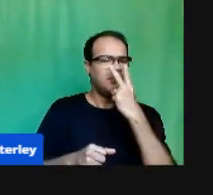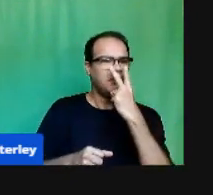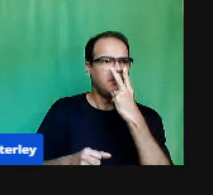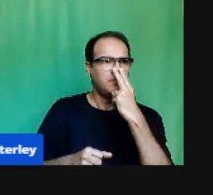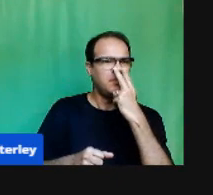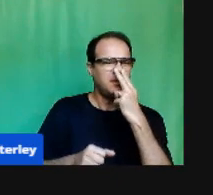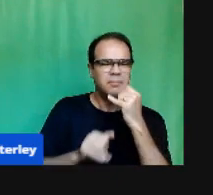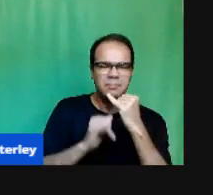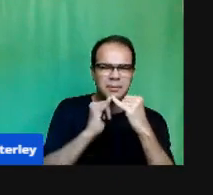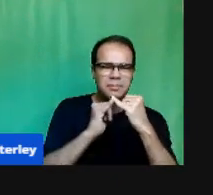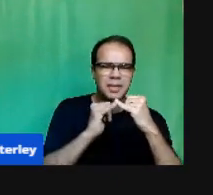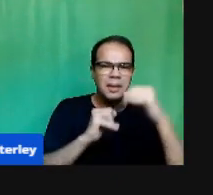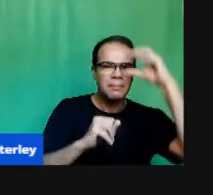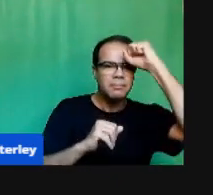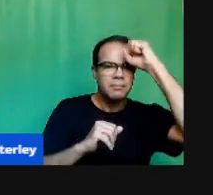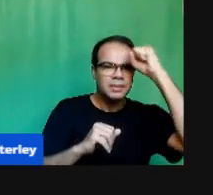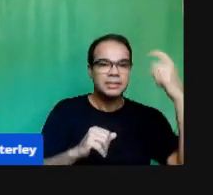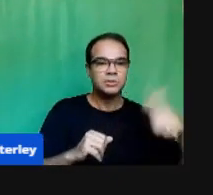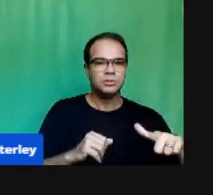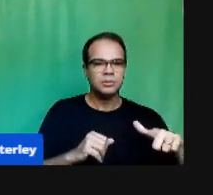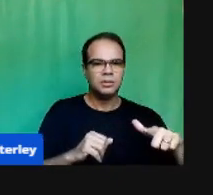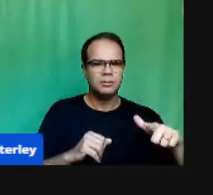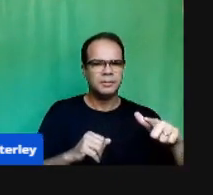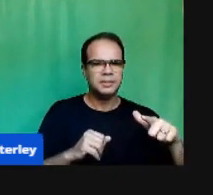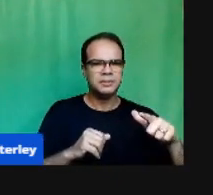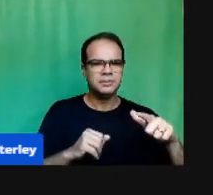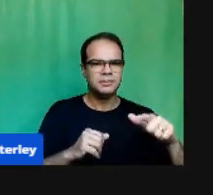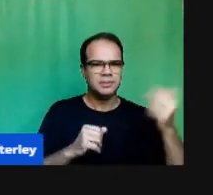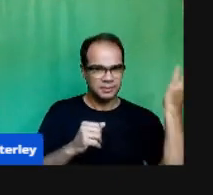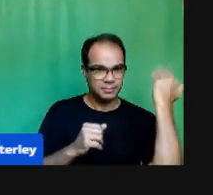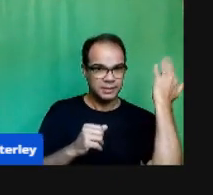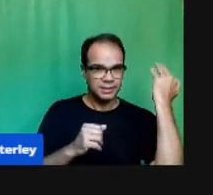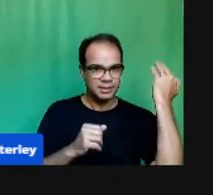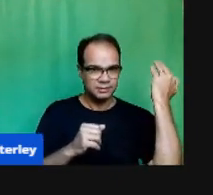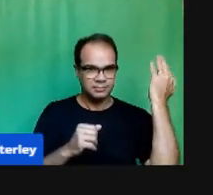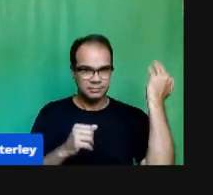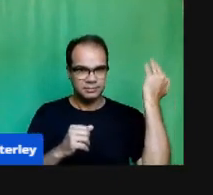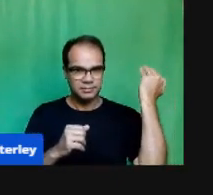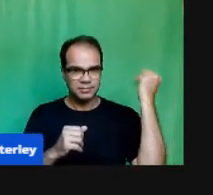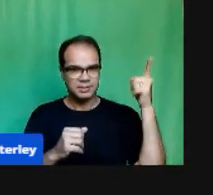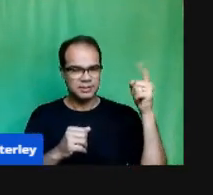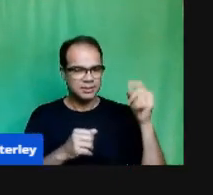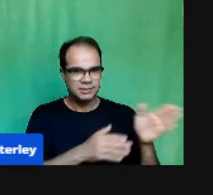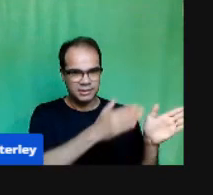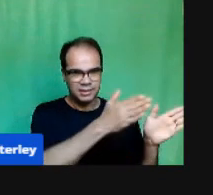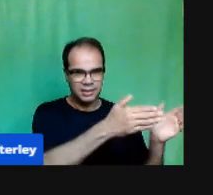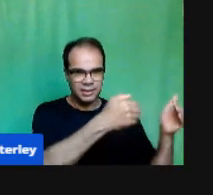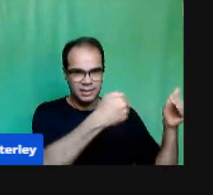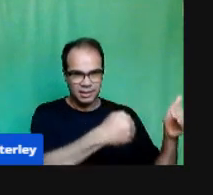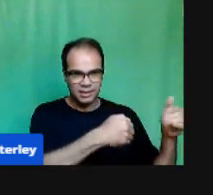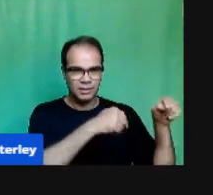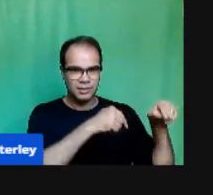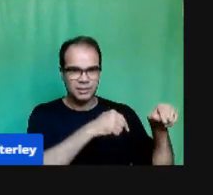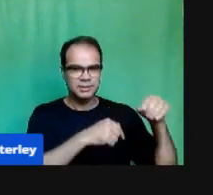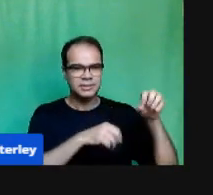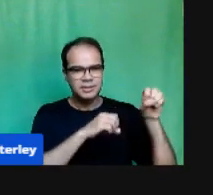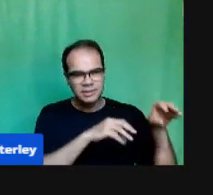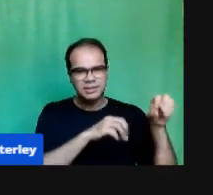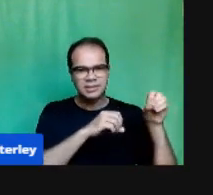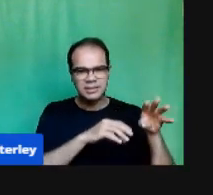não é Que nós Abandonamos Tudo aquilo Que era Feito No presencial Mas nós Tivemos Que modificar